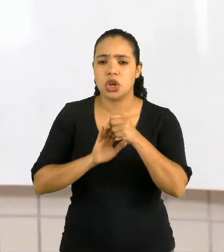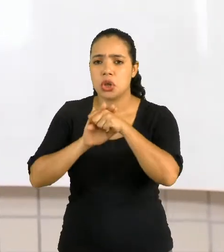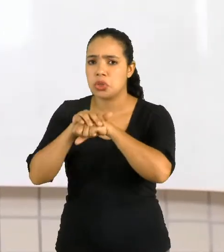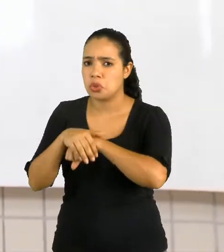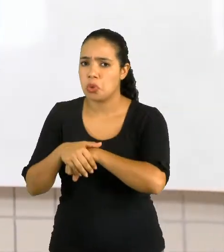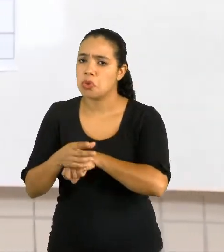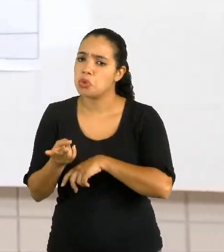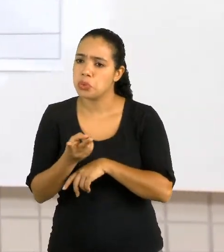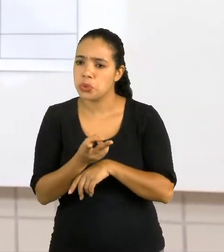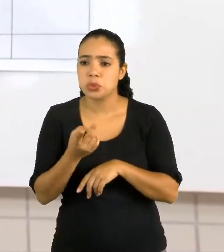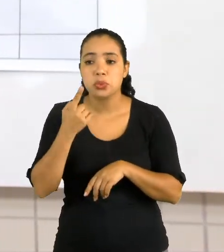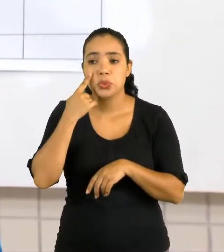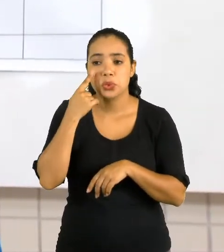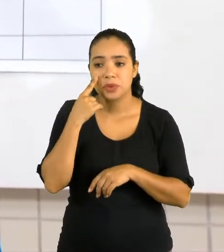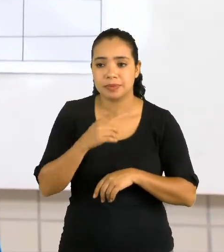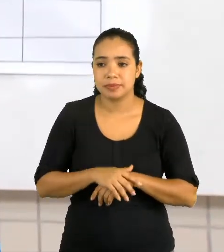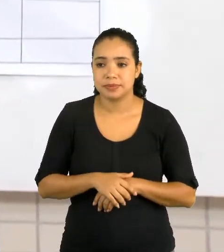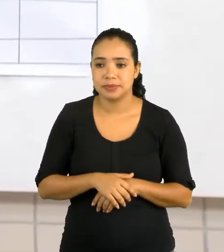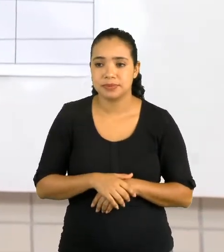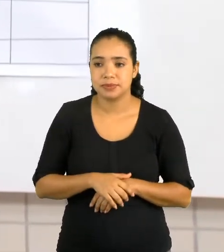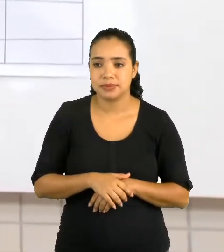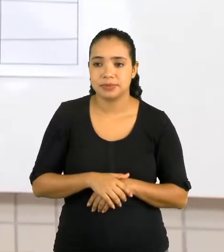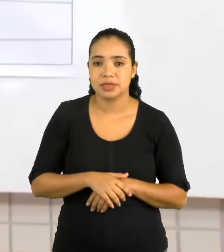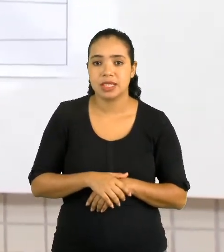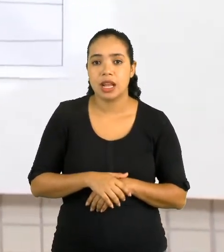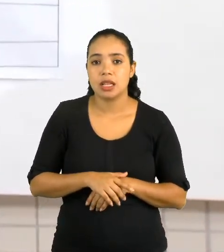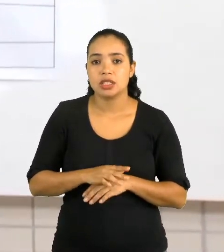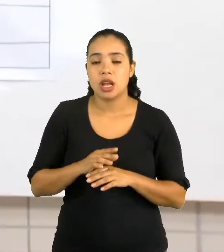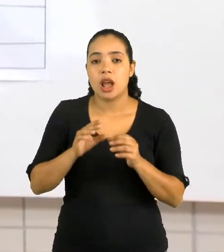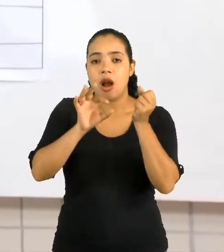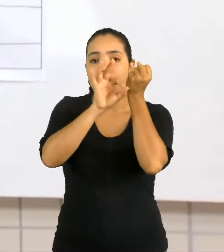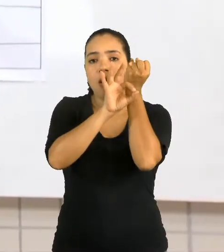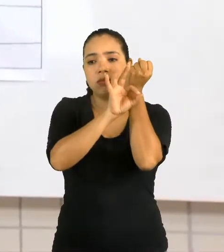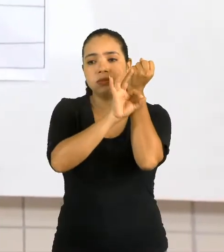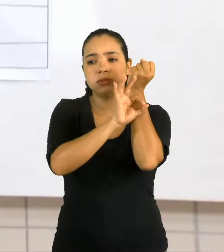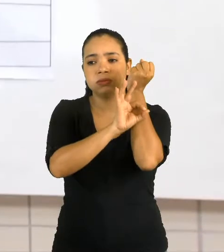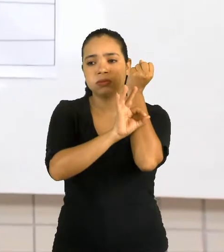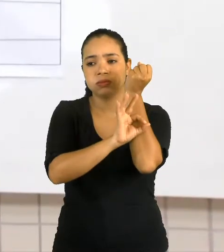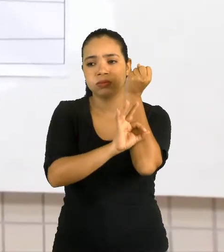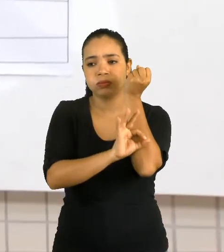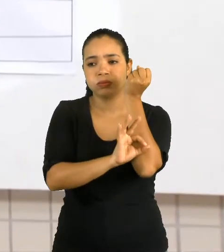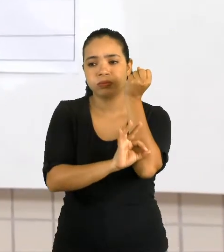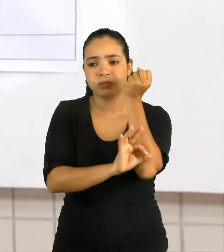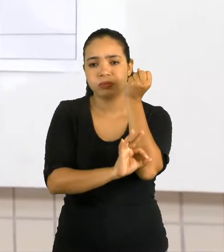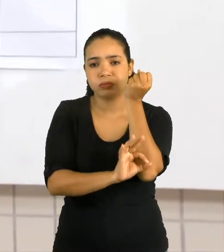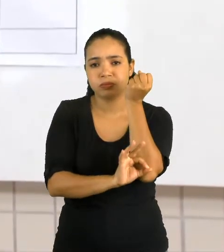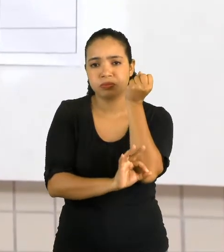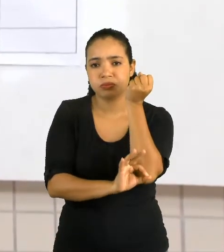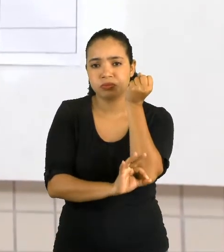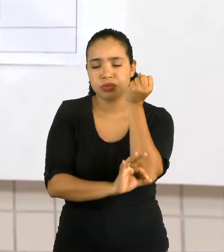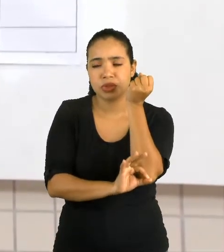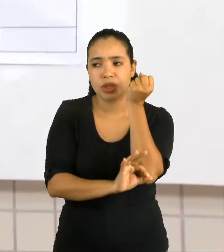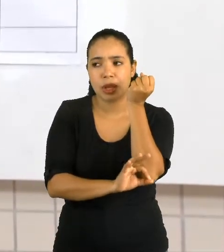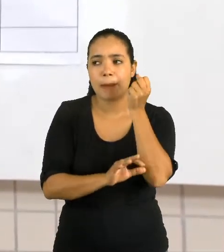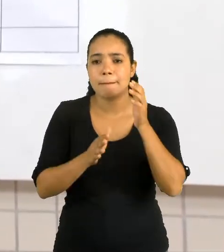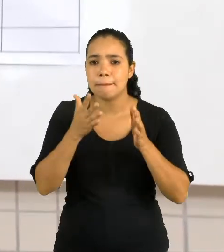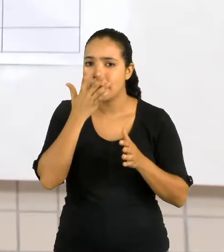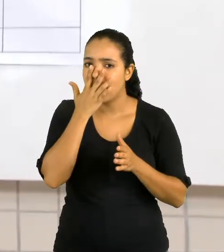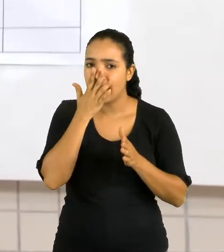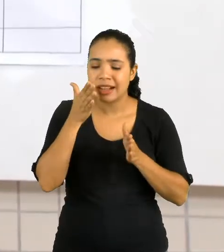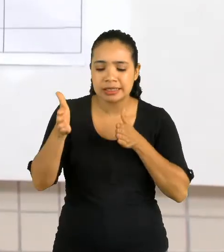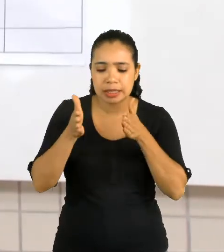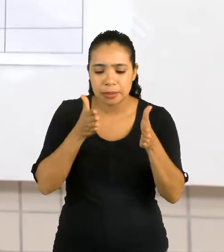Vamos lá. Queda de temperatura. Em que período? A temperatura fica